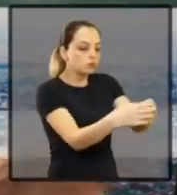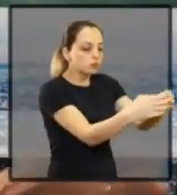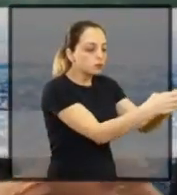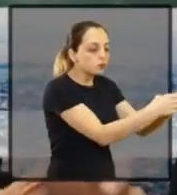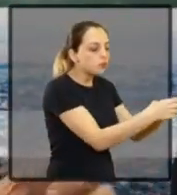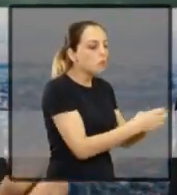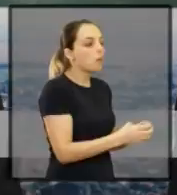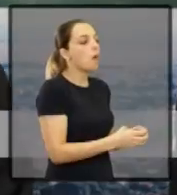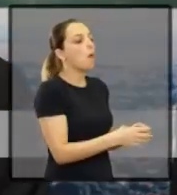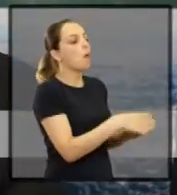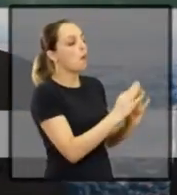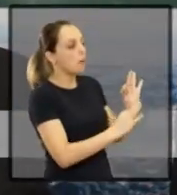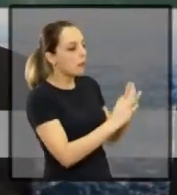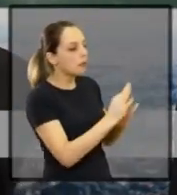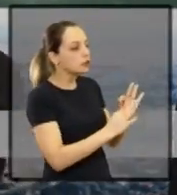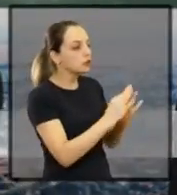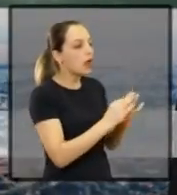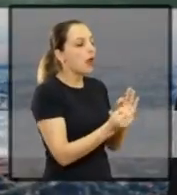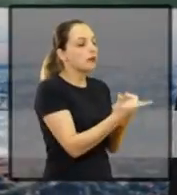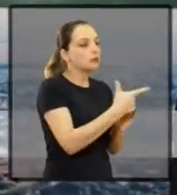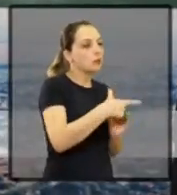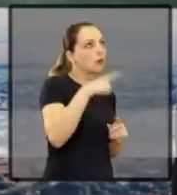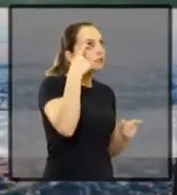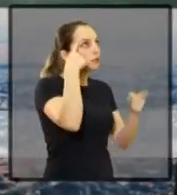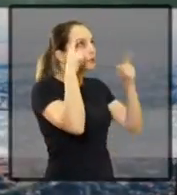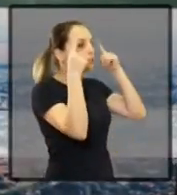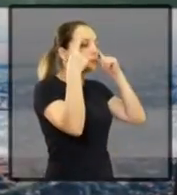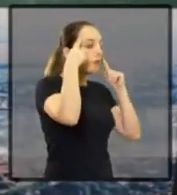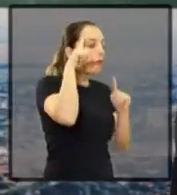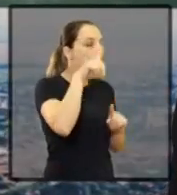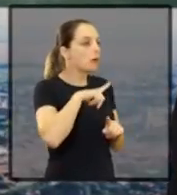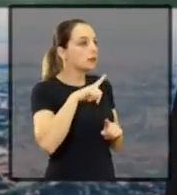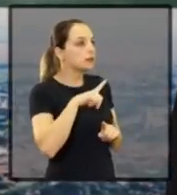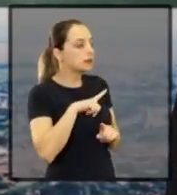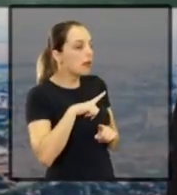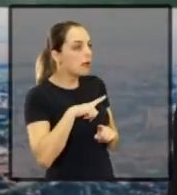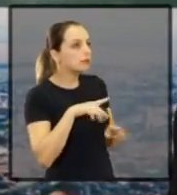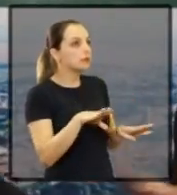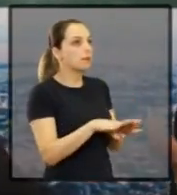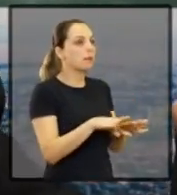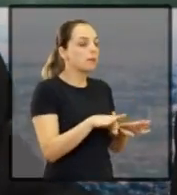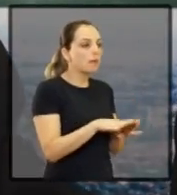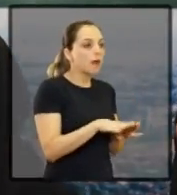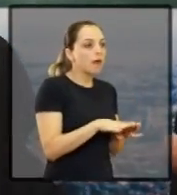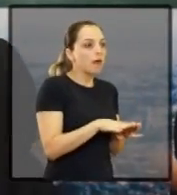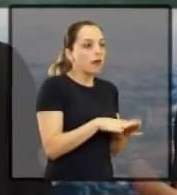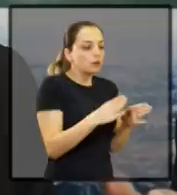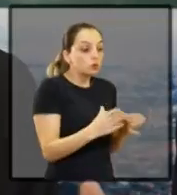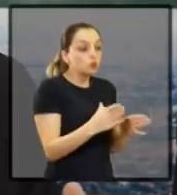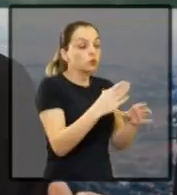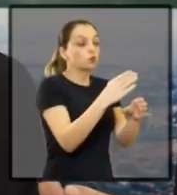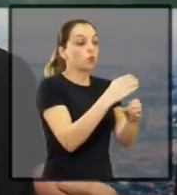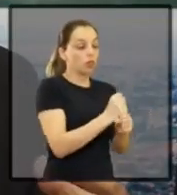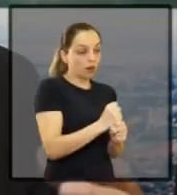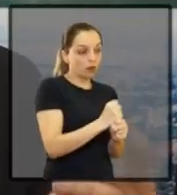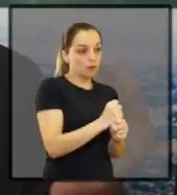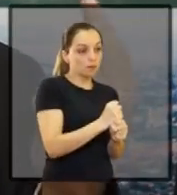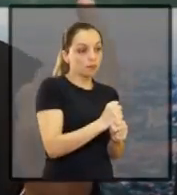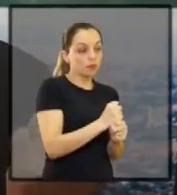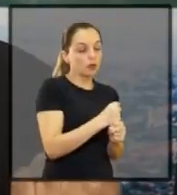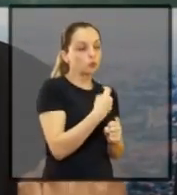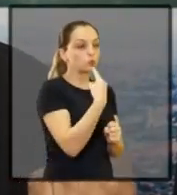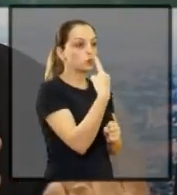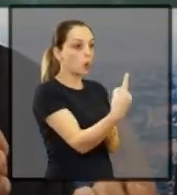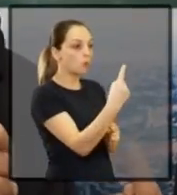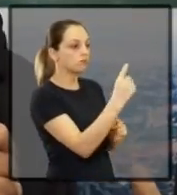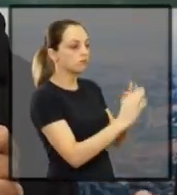pegar o projeto aqui do Focosco, outras ideias que estão lá, que já teve outras ideias, tentar juntar isso num